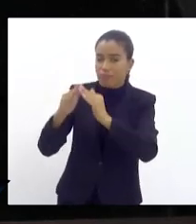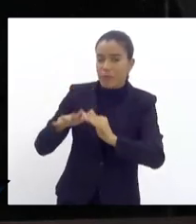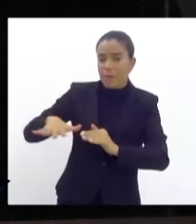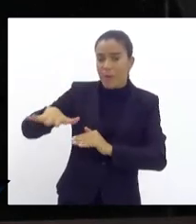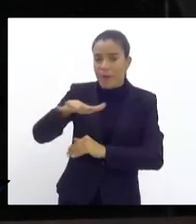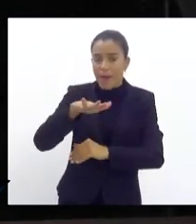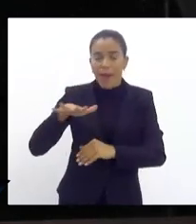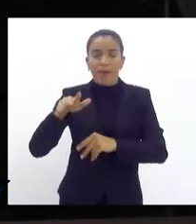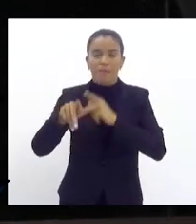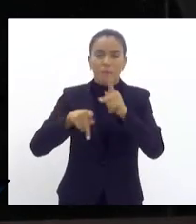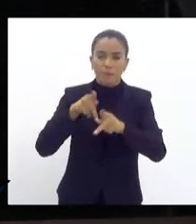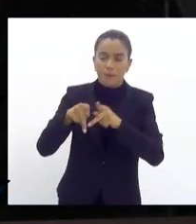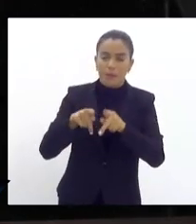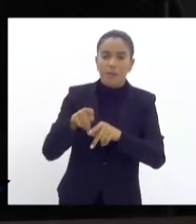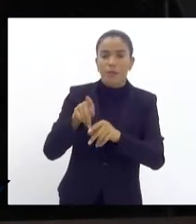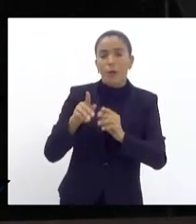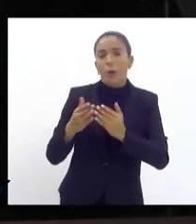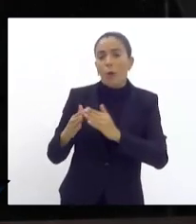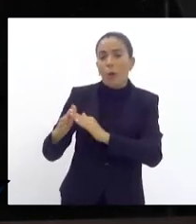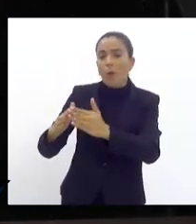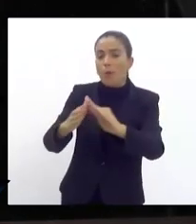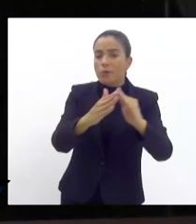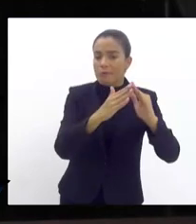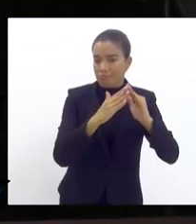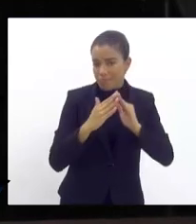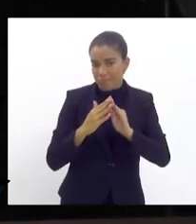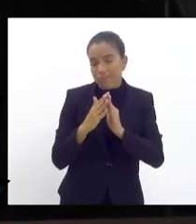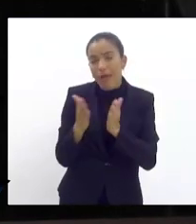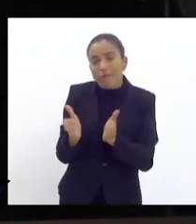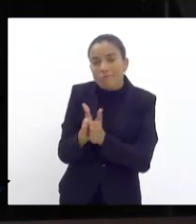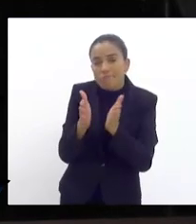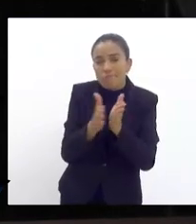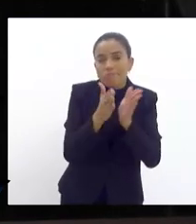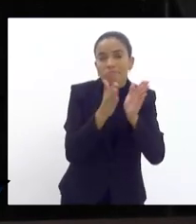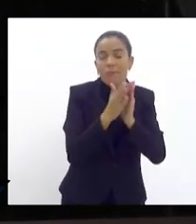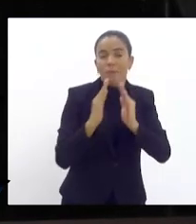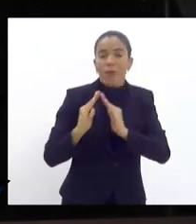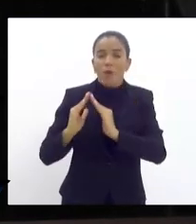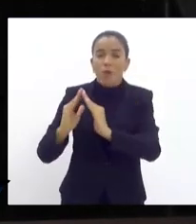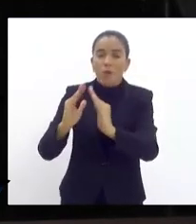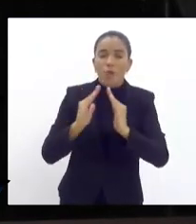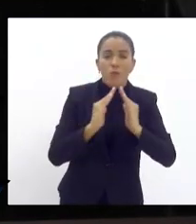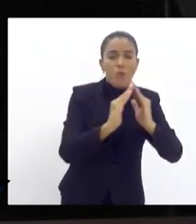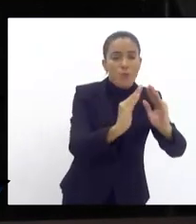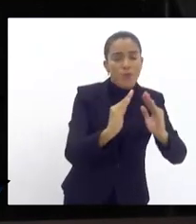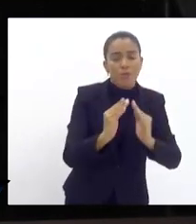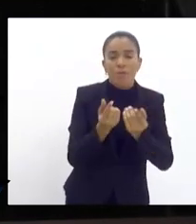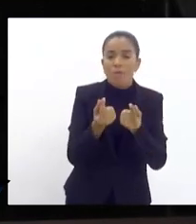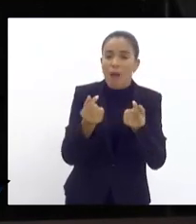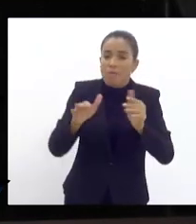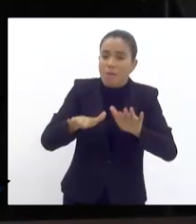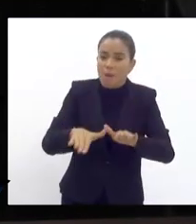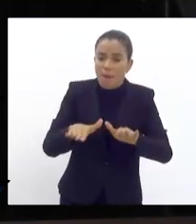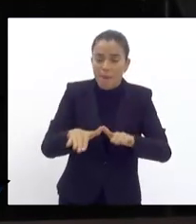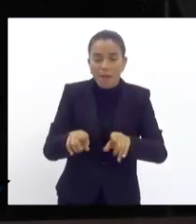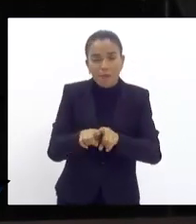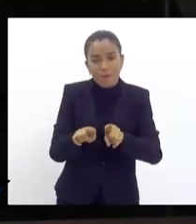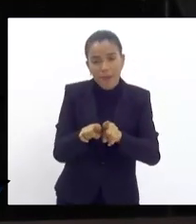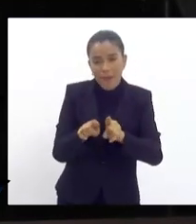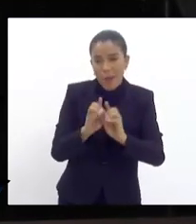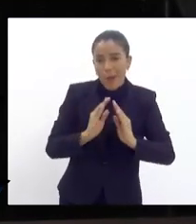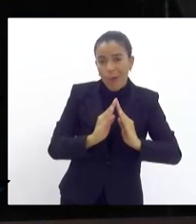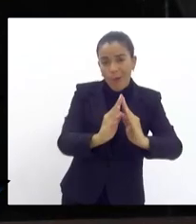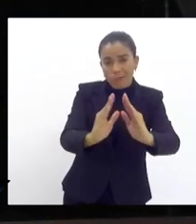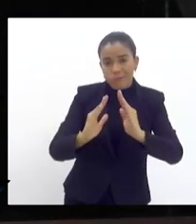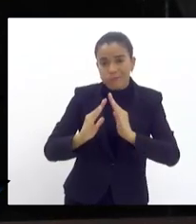áreas populares comunidades carentes conjuntos habitacionais destinados a moradores de baixa renda conjuntos habitacionais